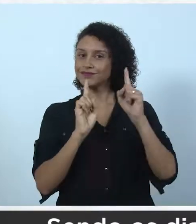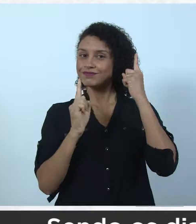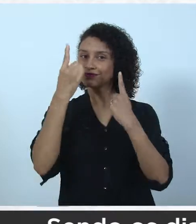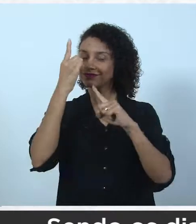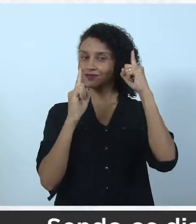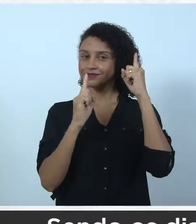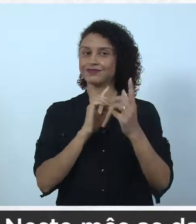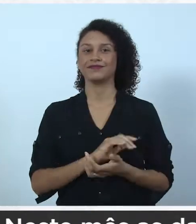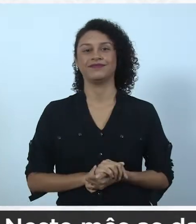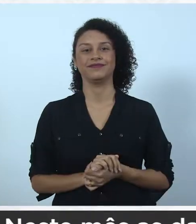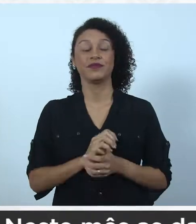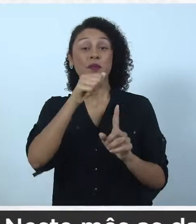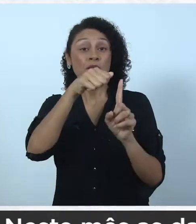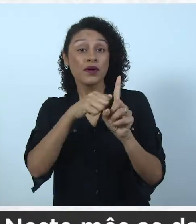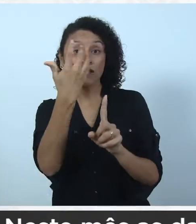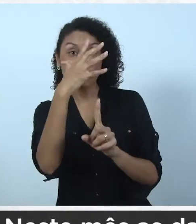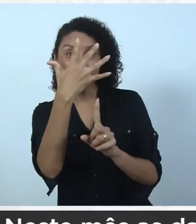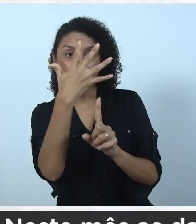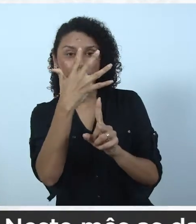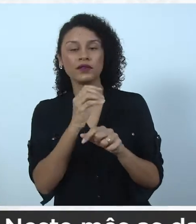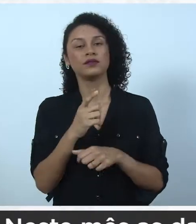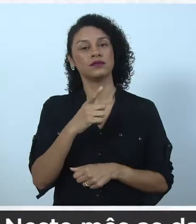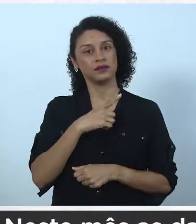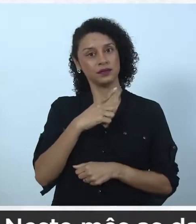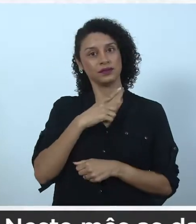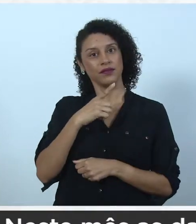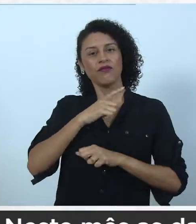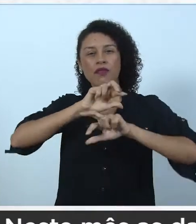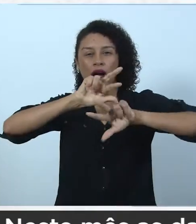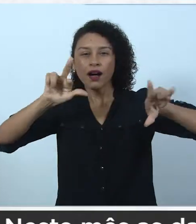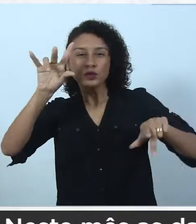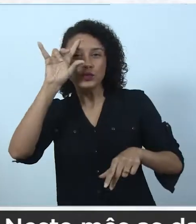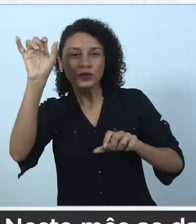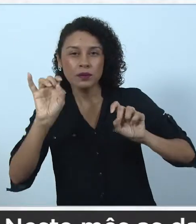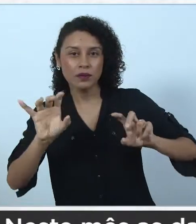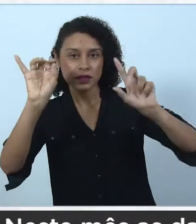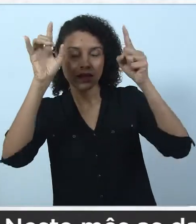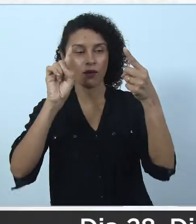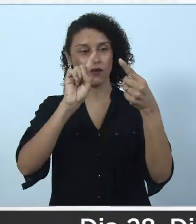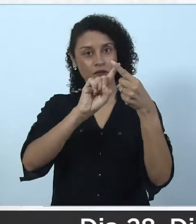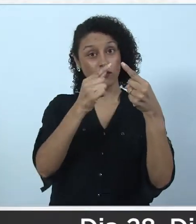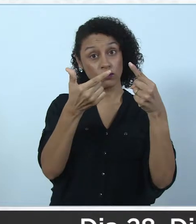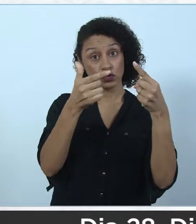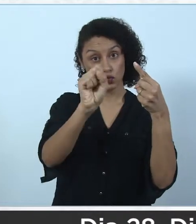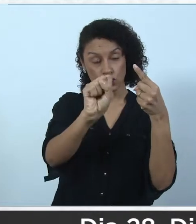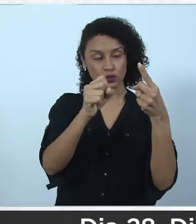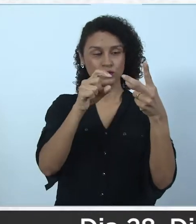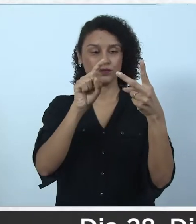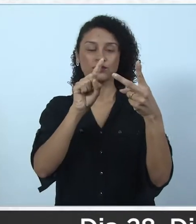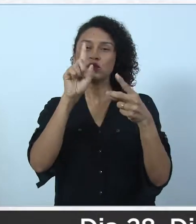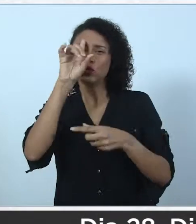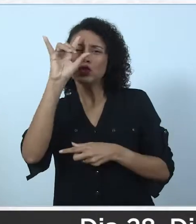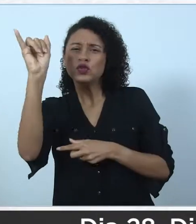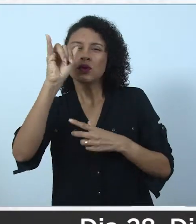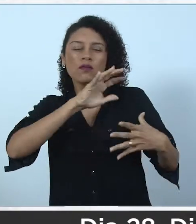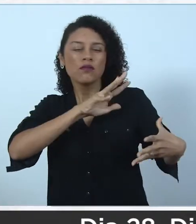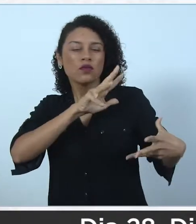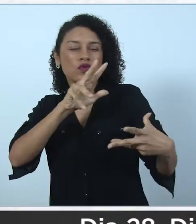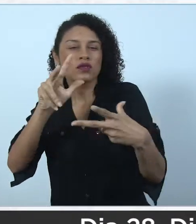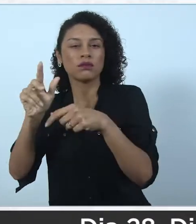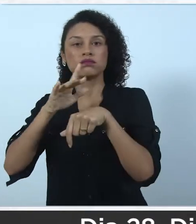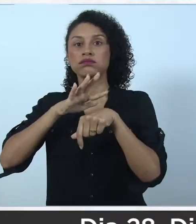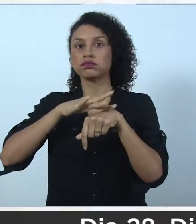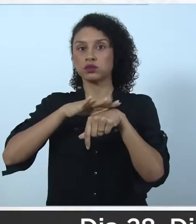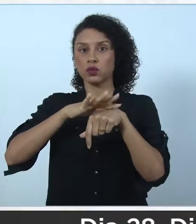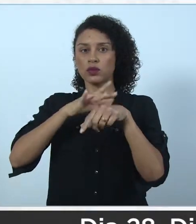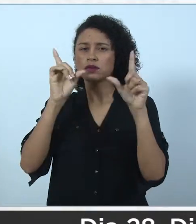de carnaval. Neste mês, as datas comemorativas destacadas são dia 28, Dia Mundial